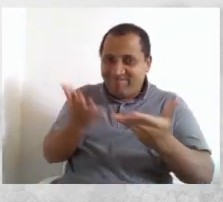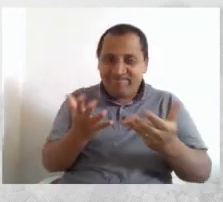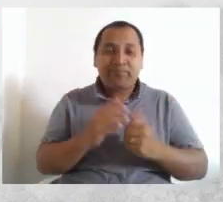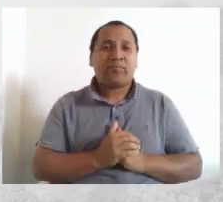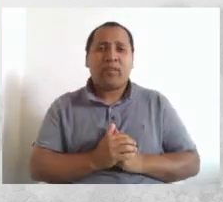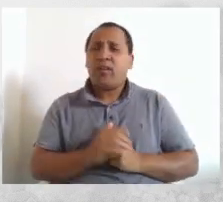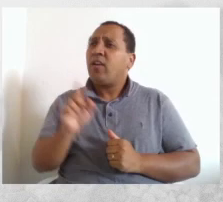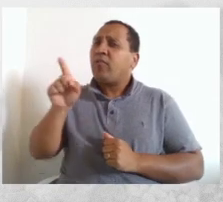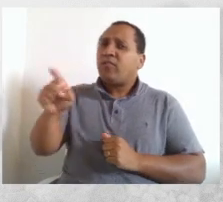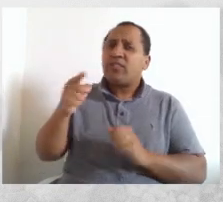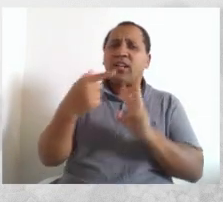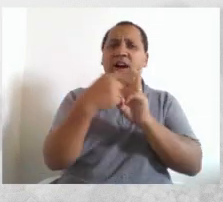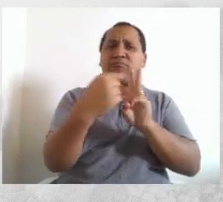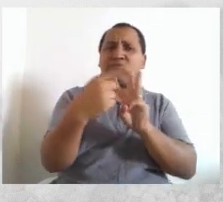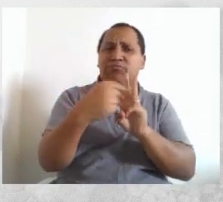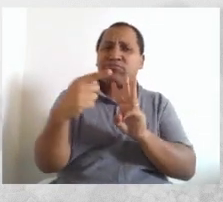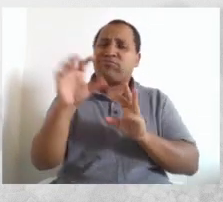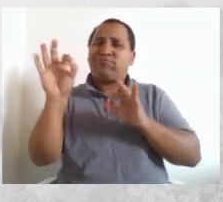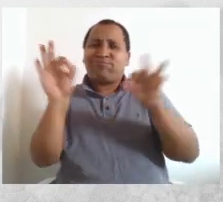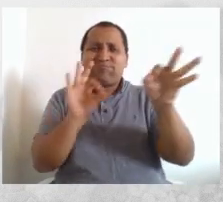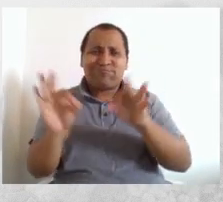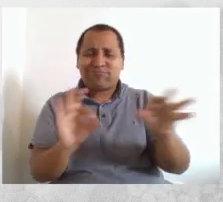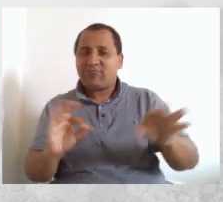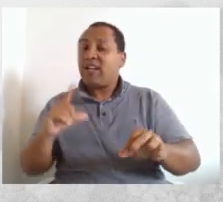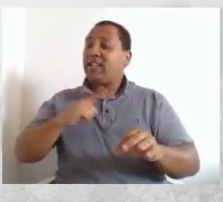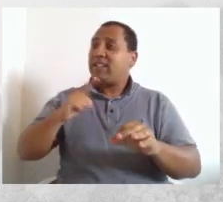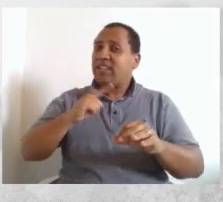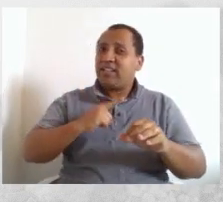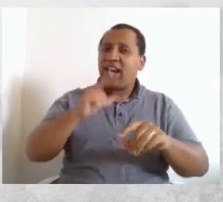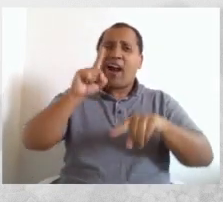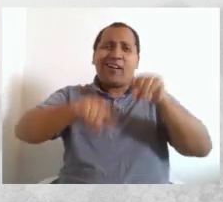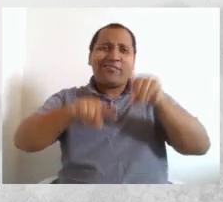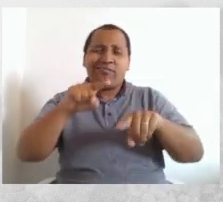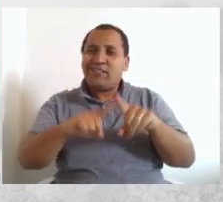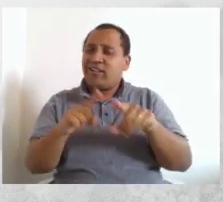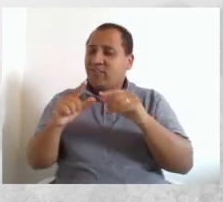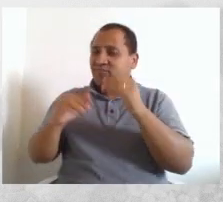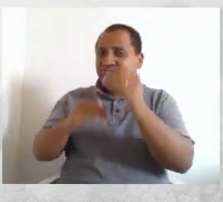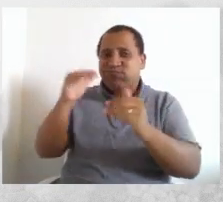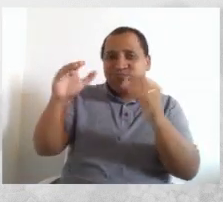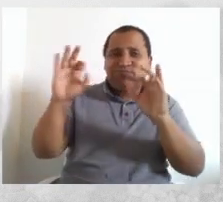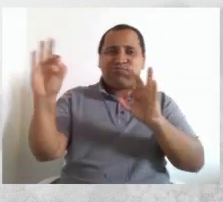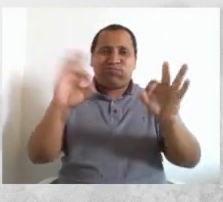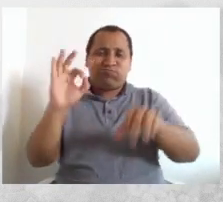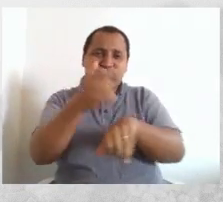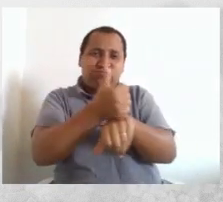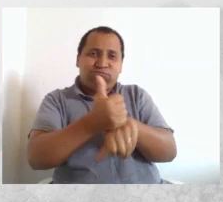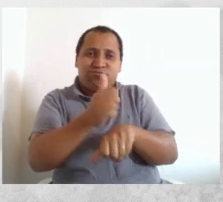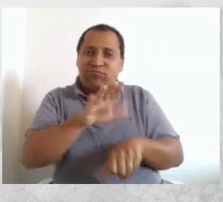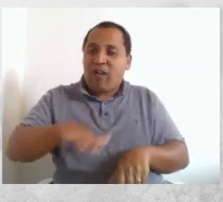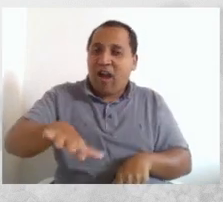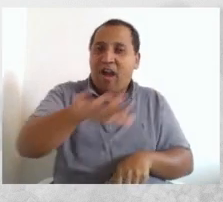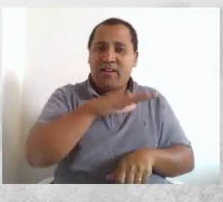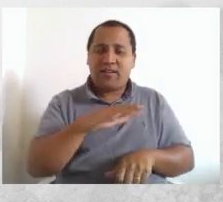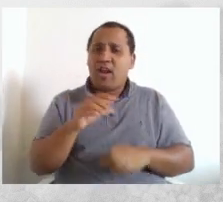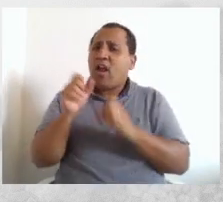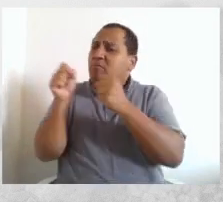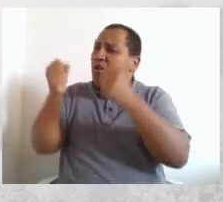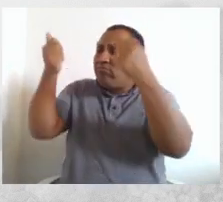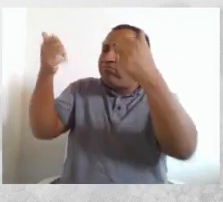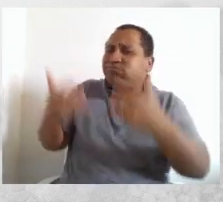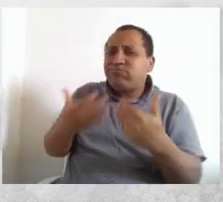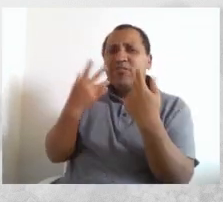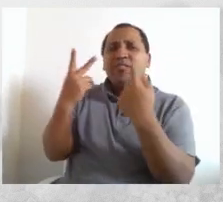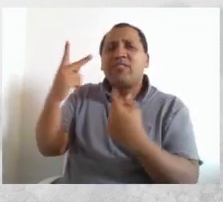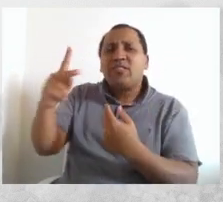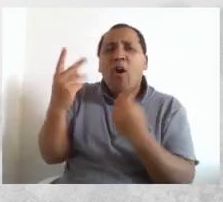A pró-reitoria de graduação está promovendo uma série de atividades de desenvolvimento profissional neste momento. Poderia nos